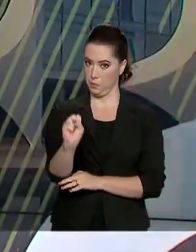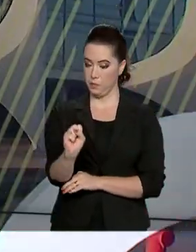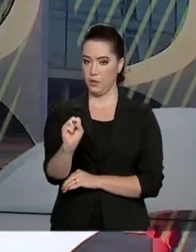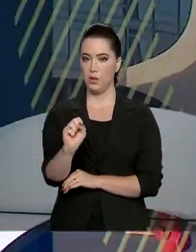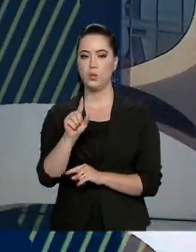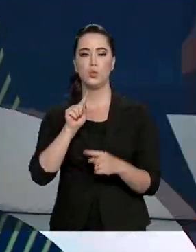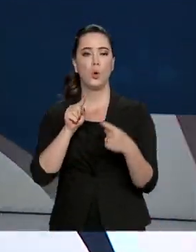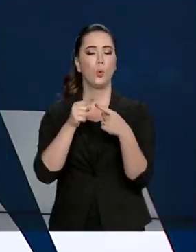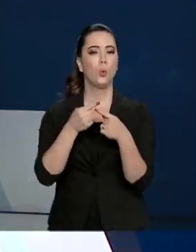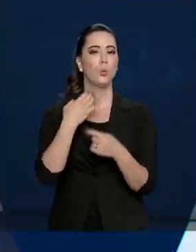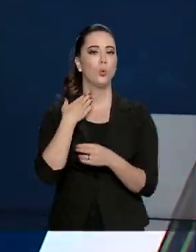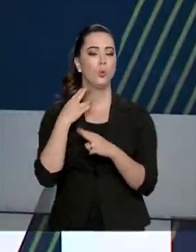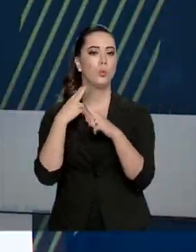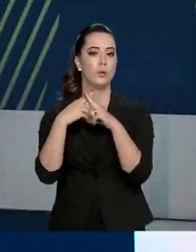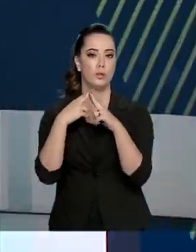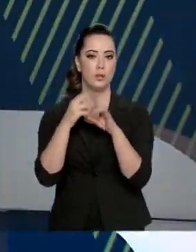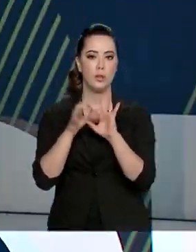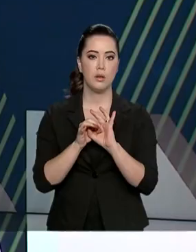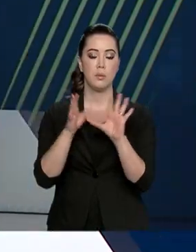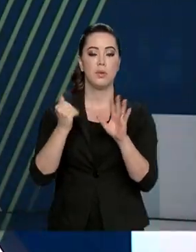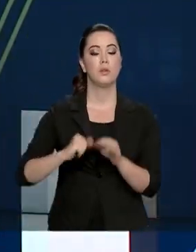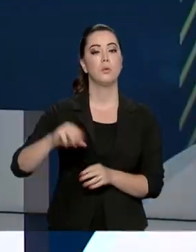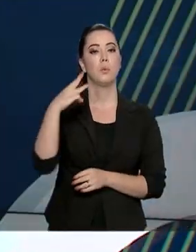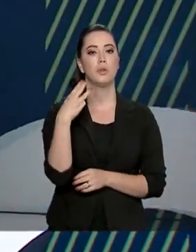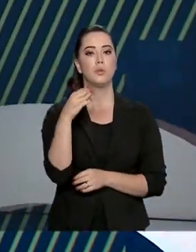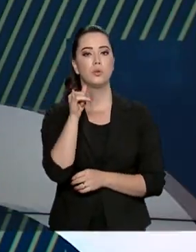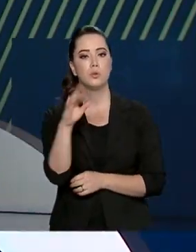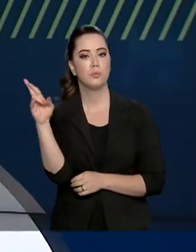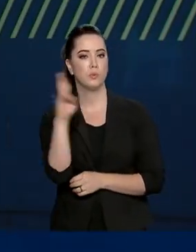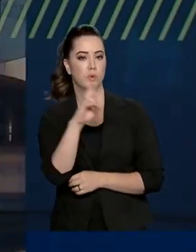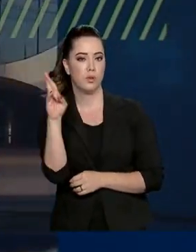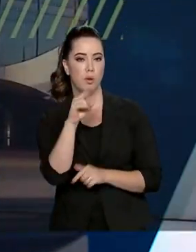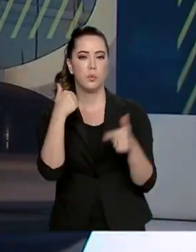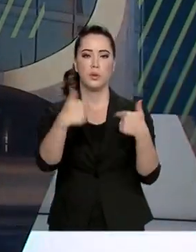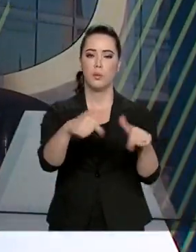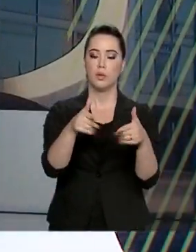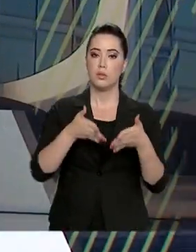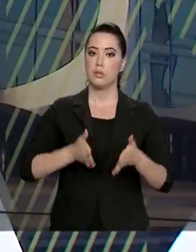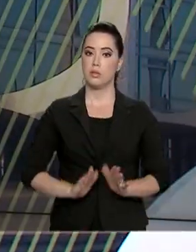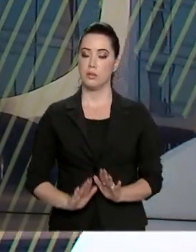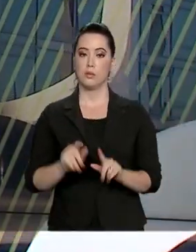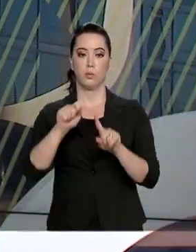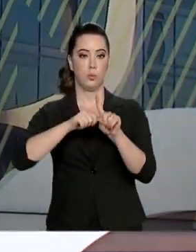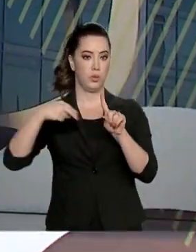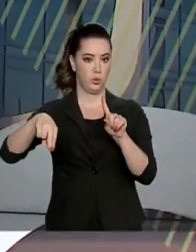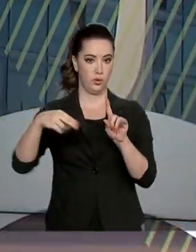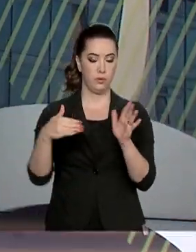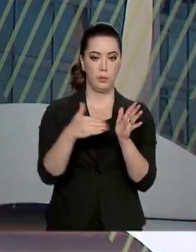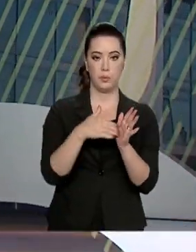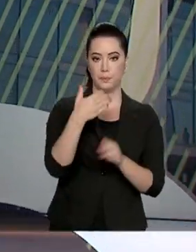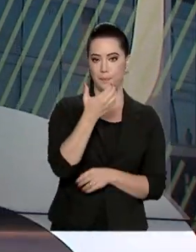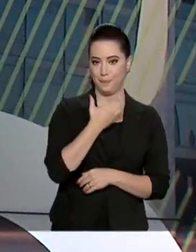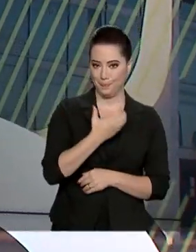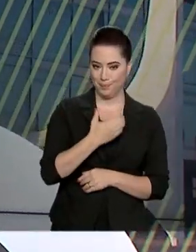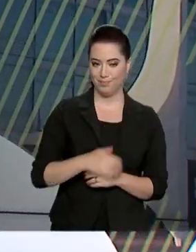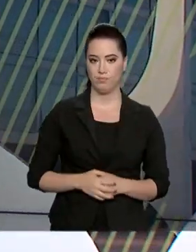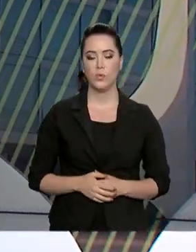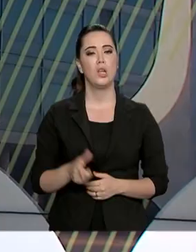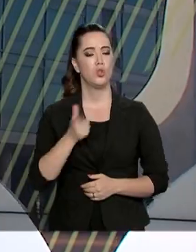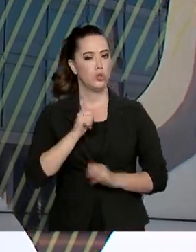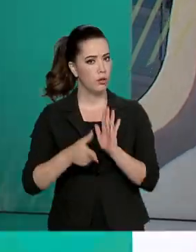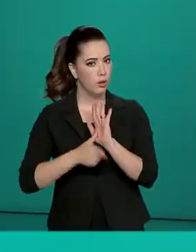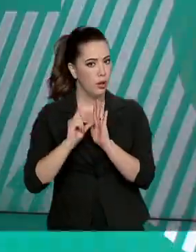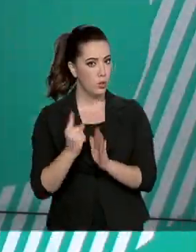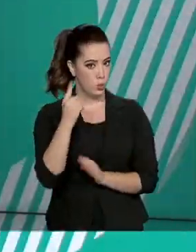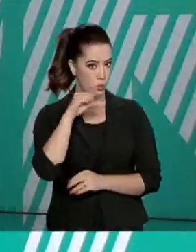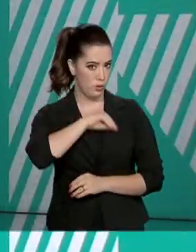Segundo a Caixa, serão liberados mais de 3 bilhões de reais para trabalhadores nascidos em novembro e dezembro. Para quem tinha saldo de até